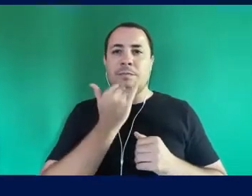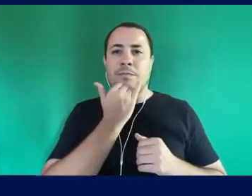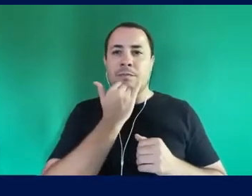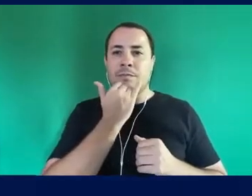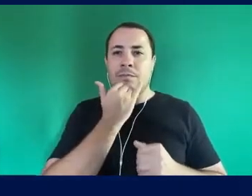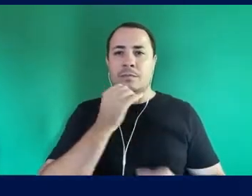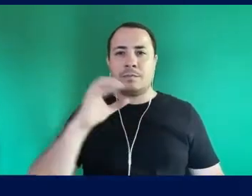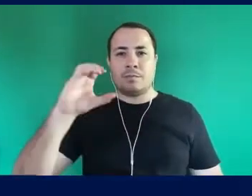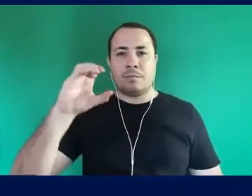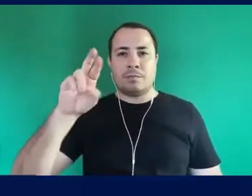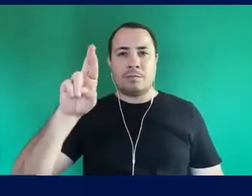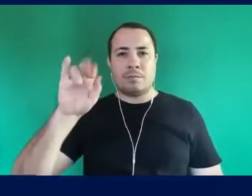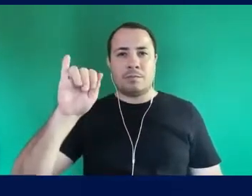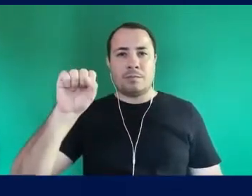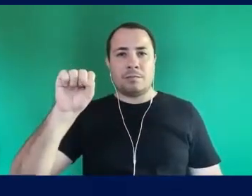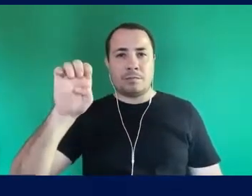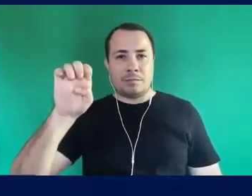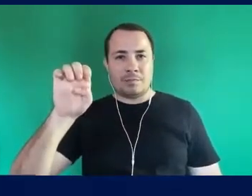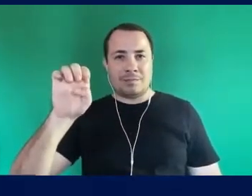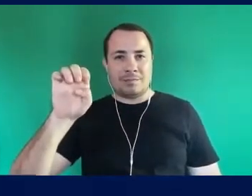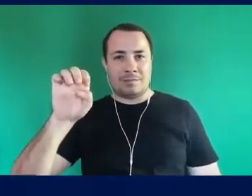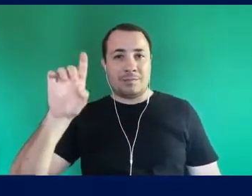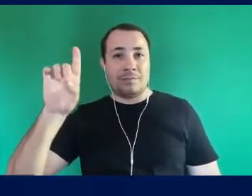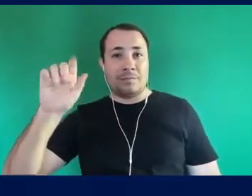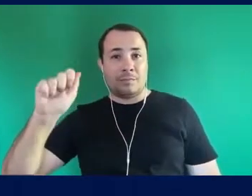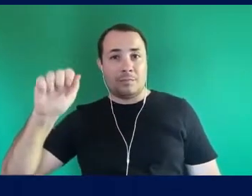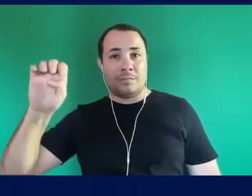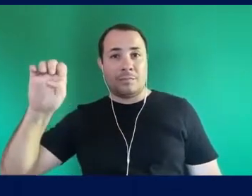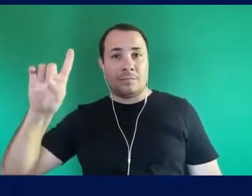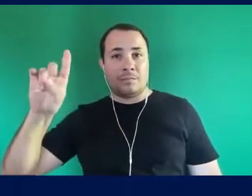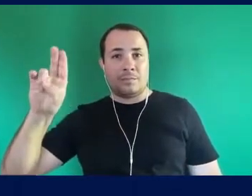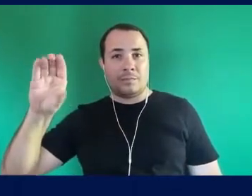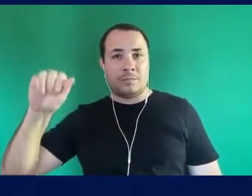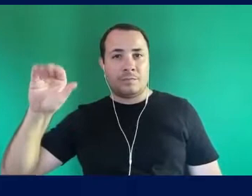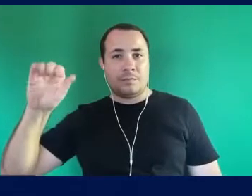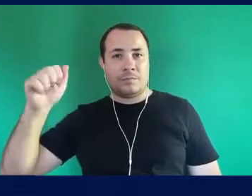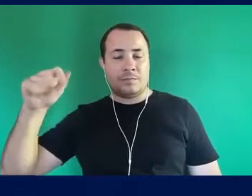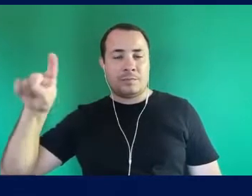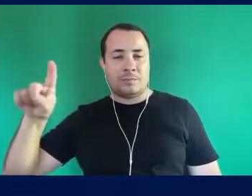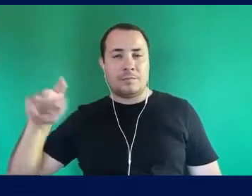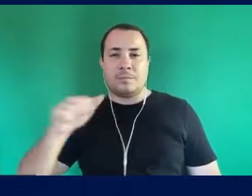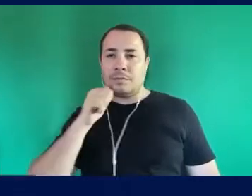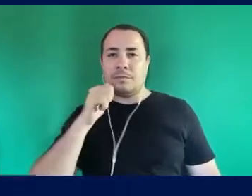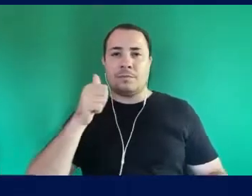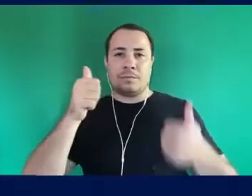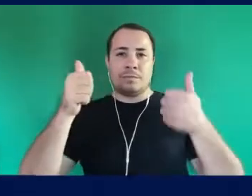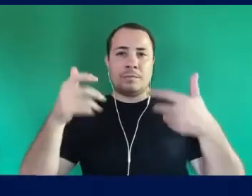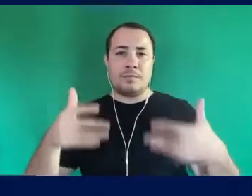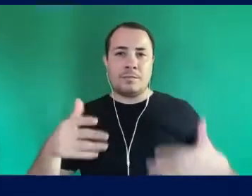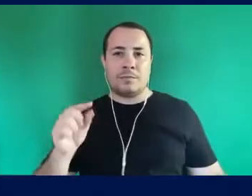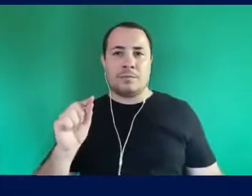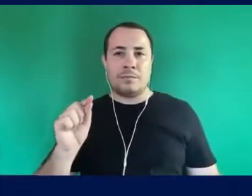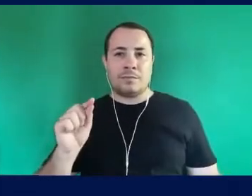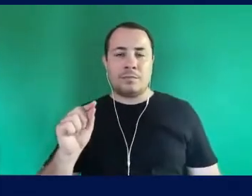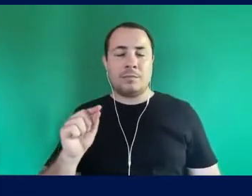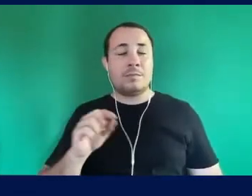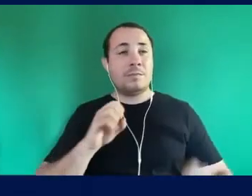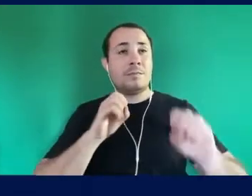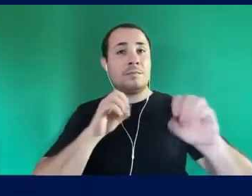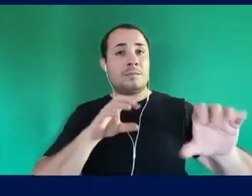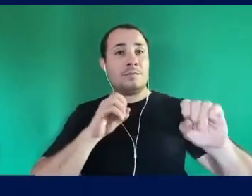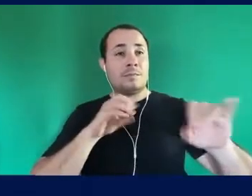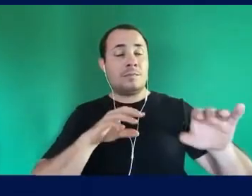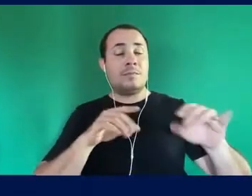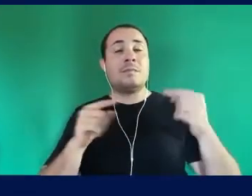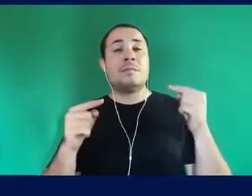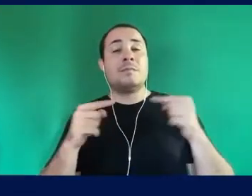Auschwitz é doador Na crise da educação Ela diz Que a educação tem a ver Com a gente decidir